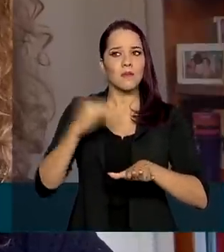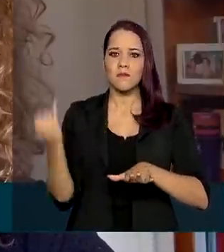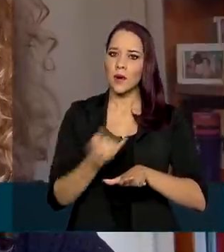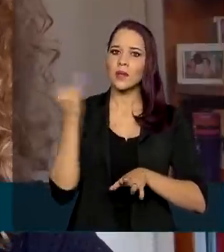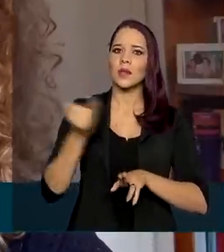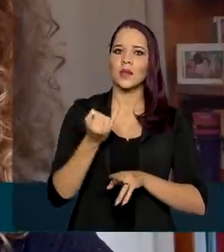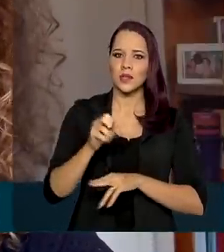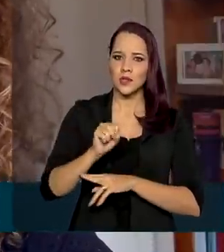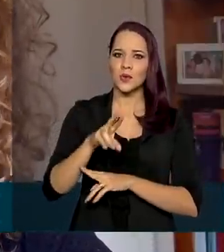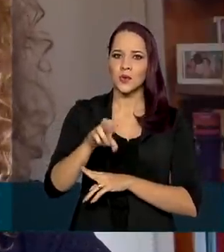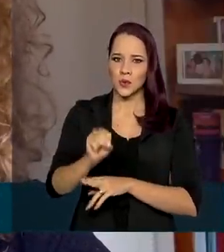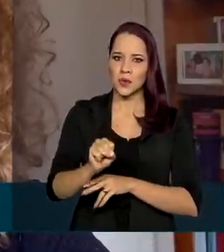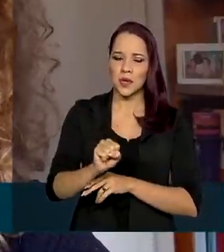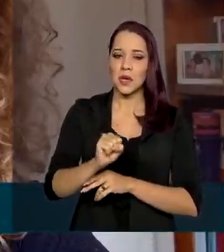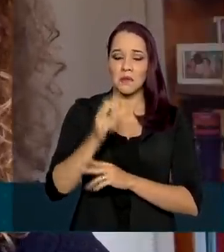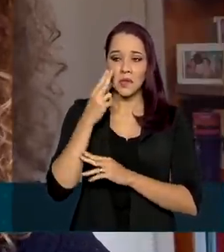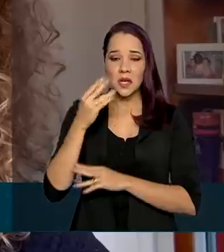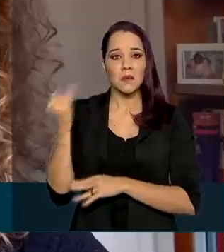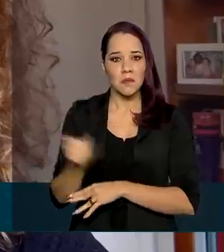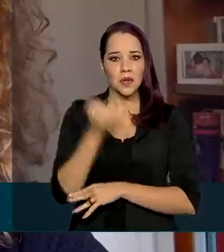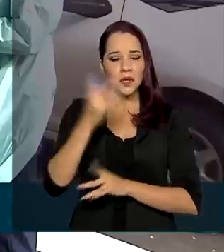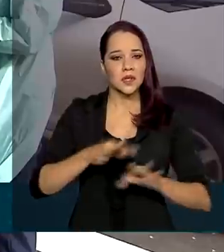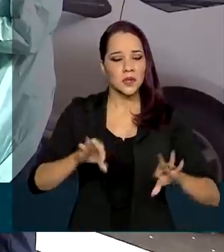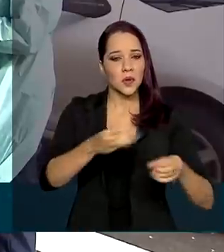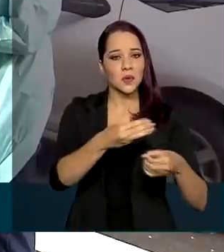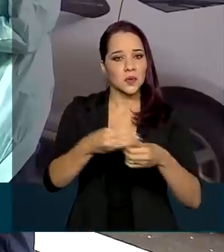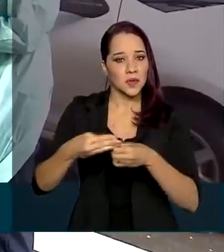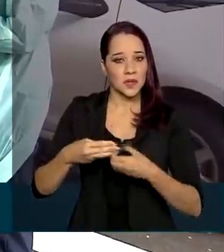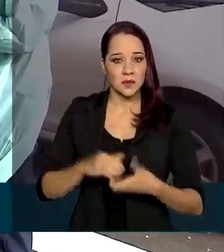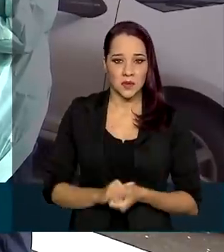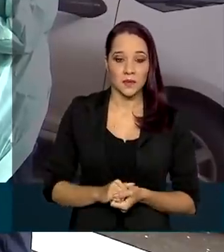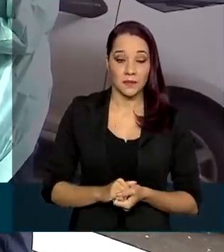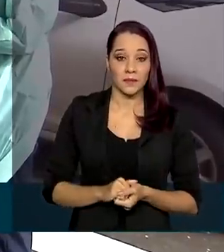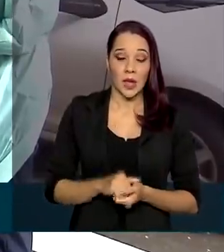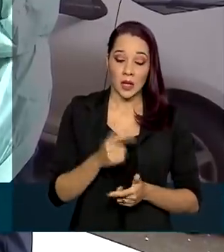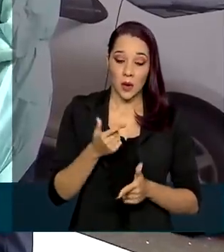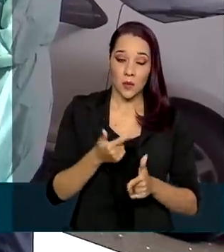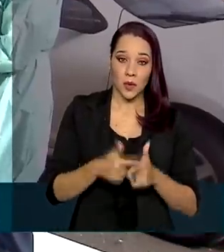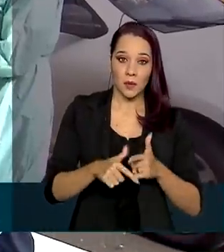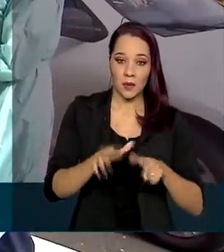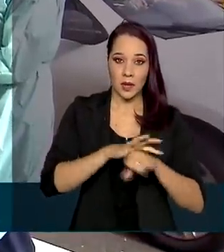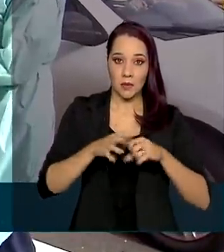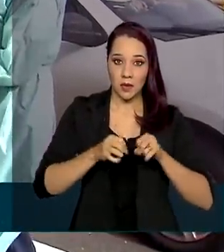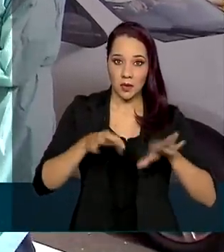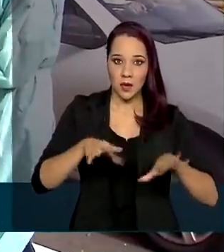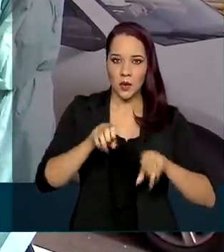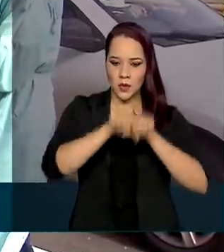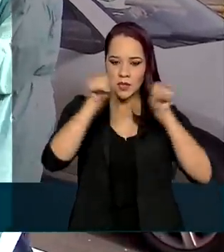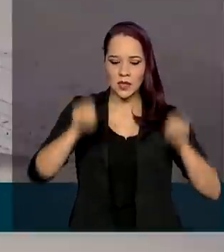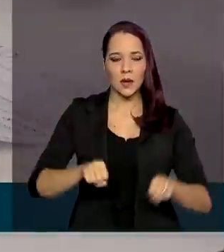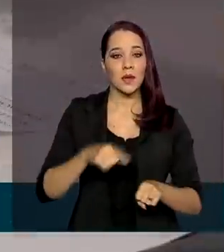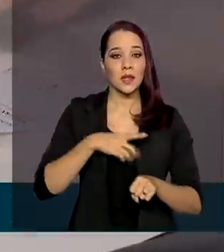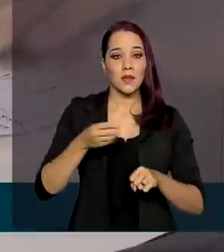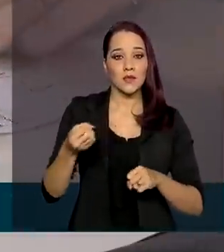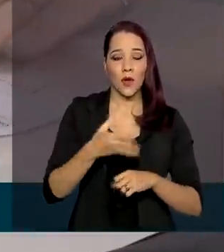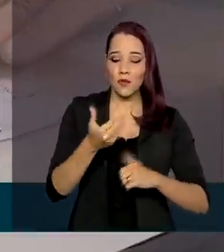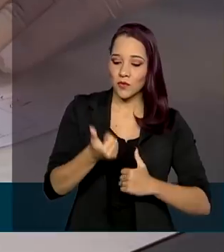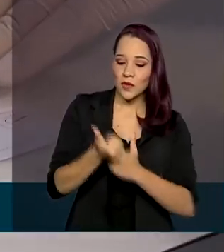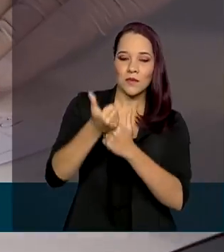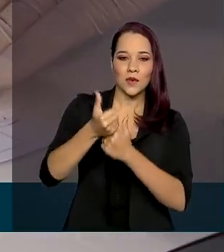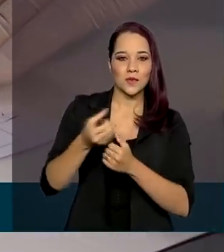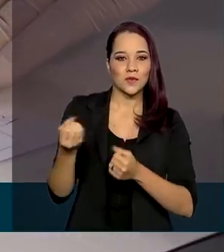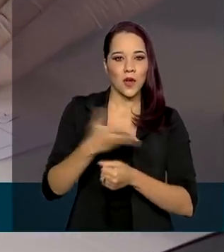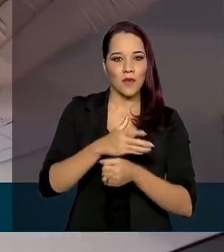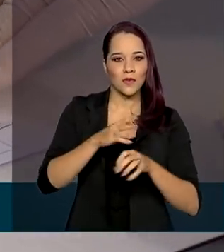SUS pela capilaridade que ele tem em frente a todos os municípios. Com a pandemia, o sistema ganhou reforço com novos equipamentos e insumos,